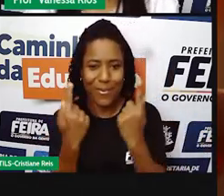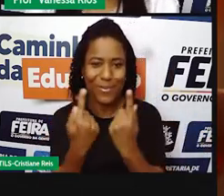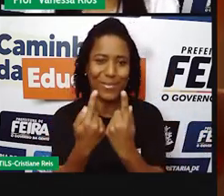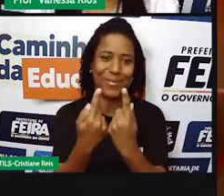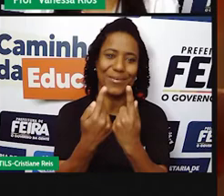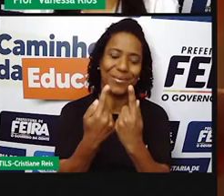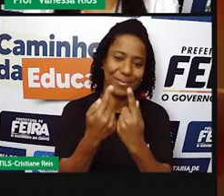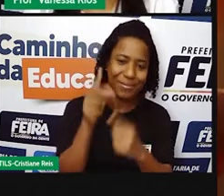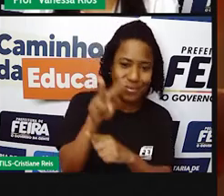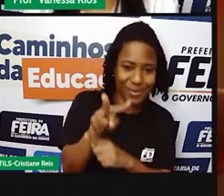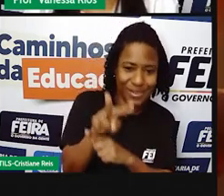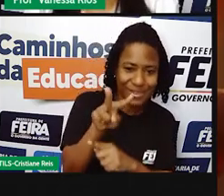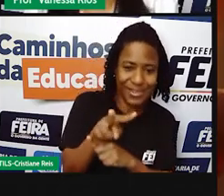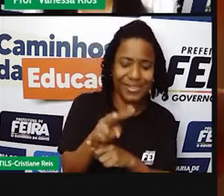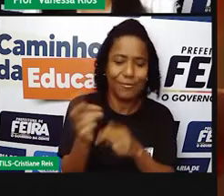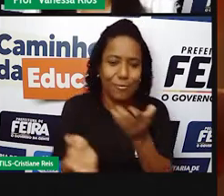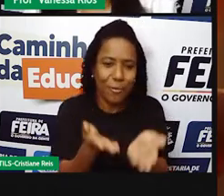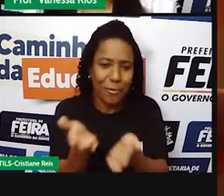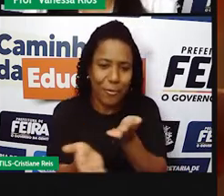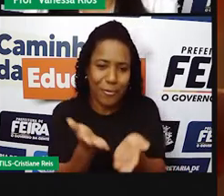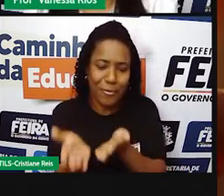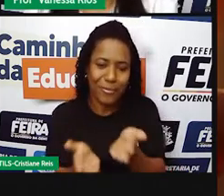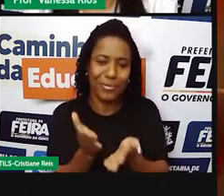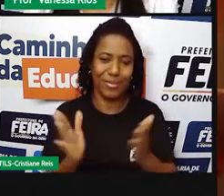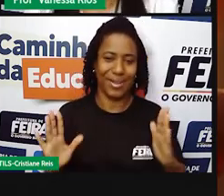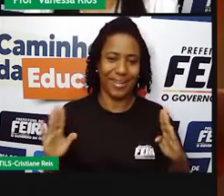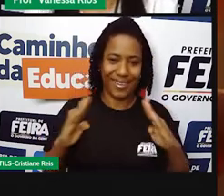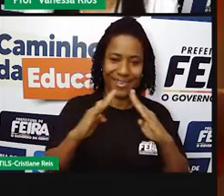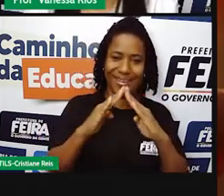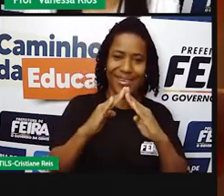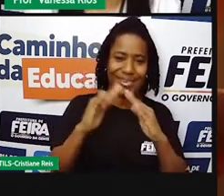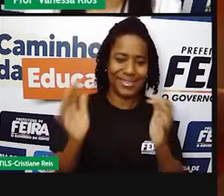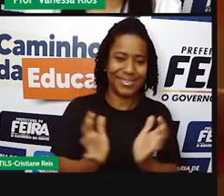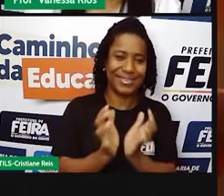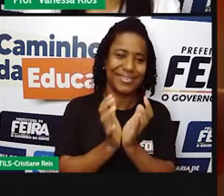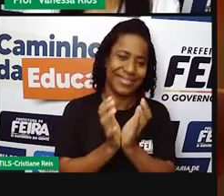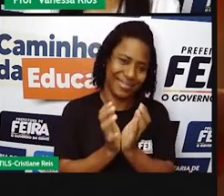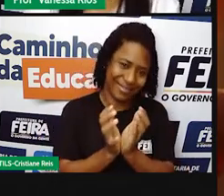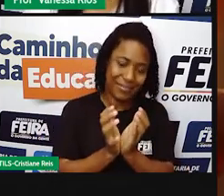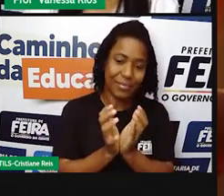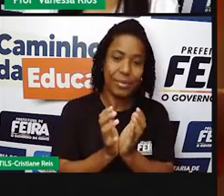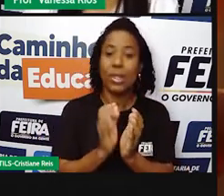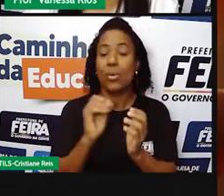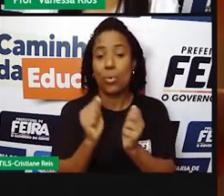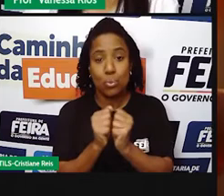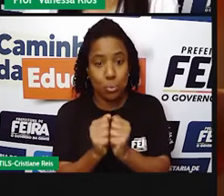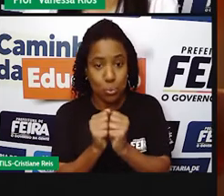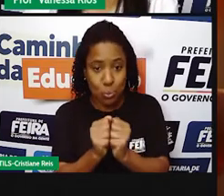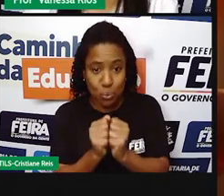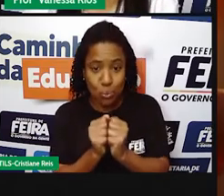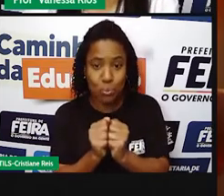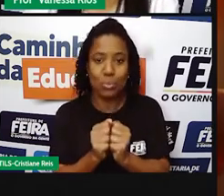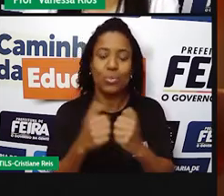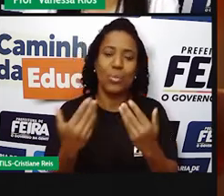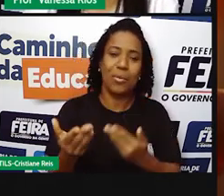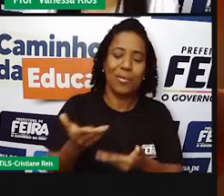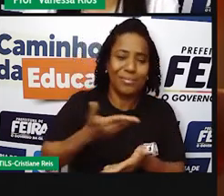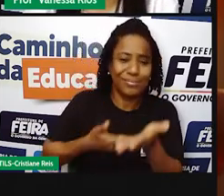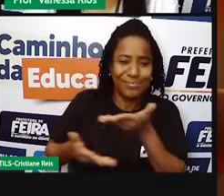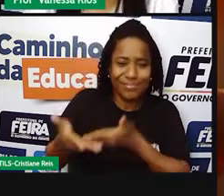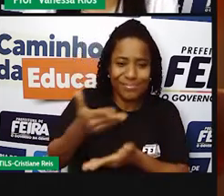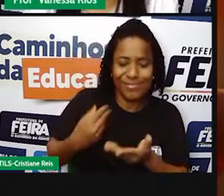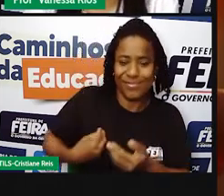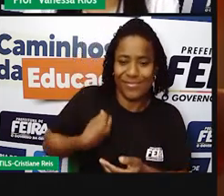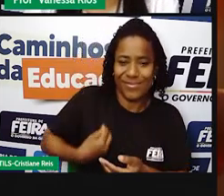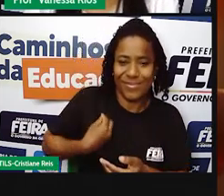protegem, que moram juntos, né? No mesmo ambiente ou que convivem, né? No mesmo ambiente. Mas quando a gente